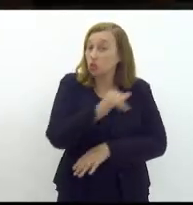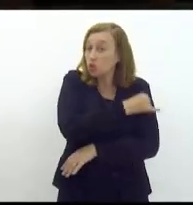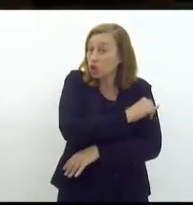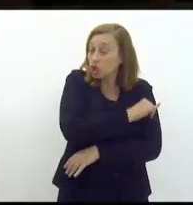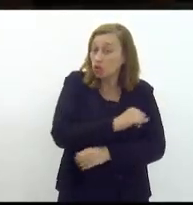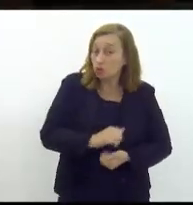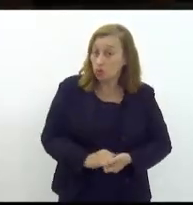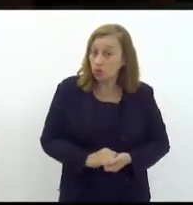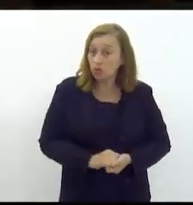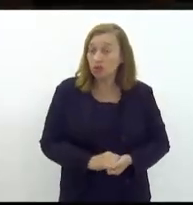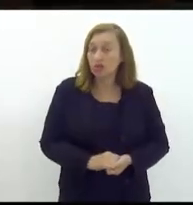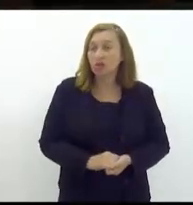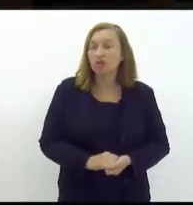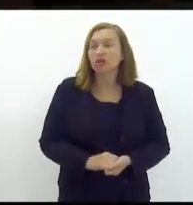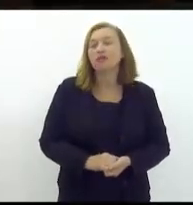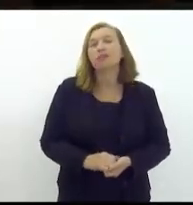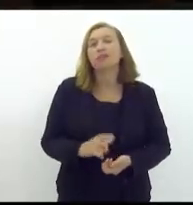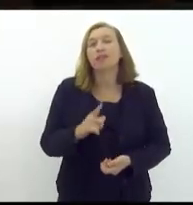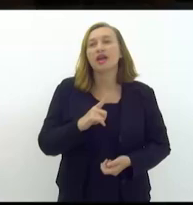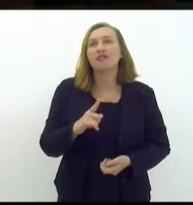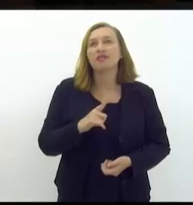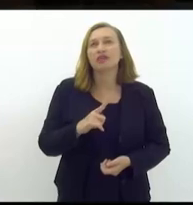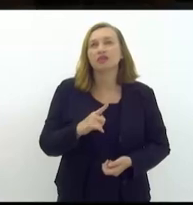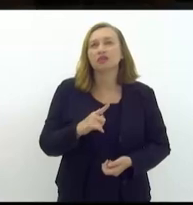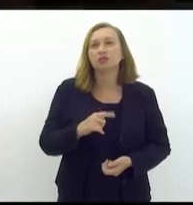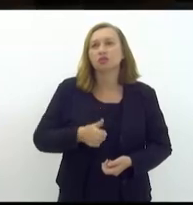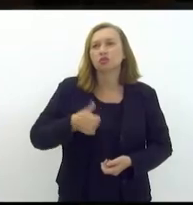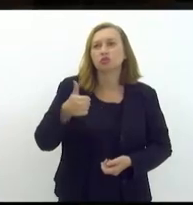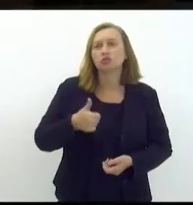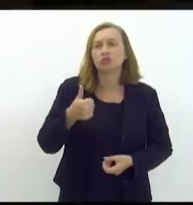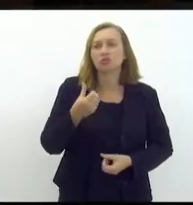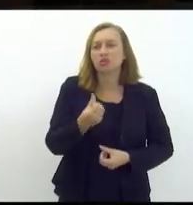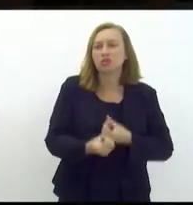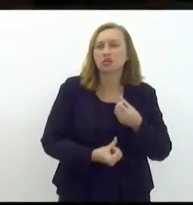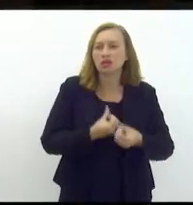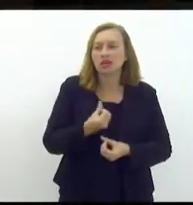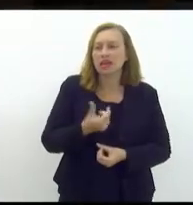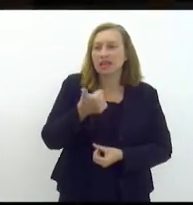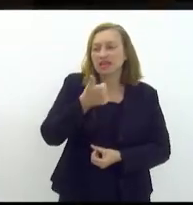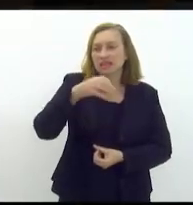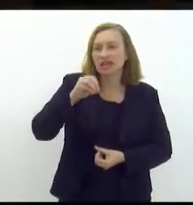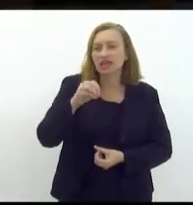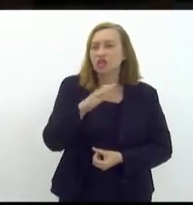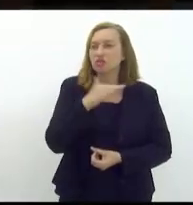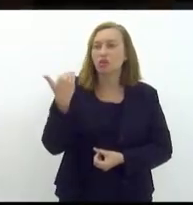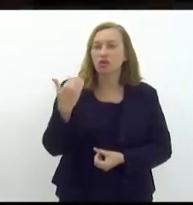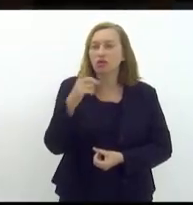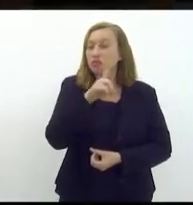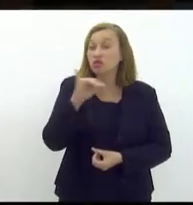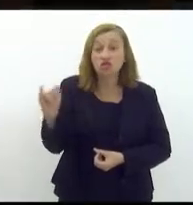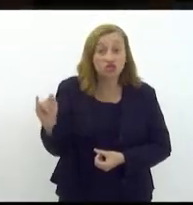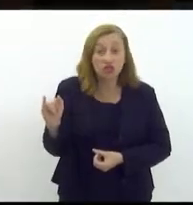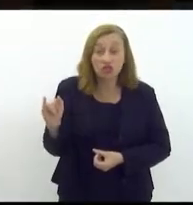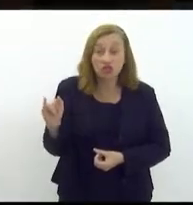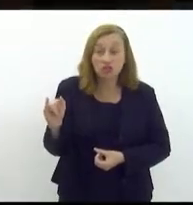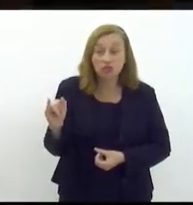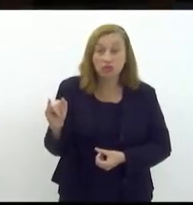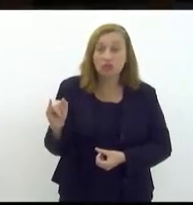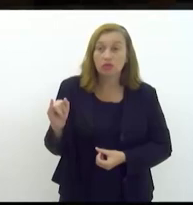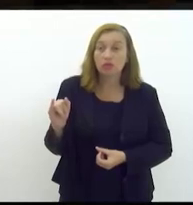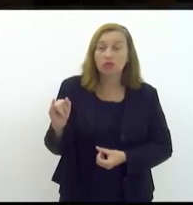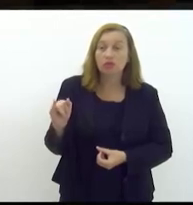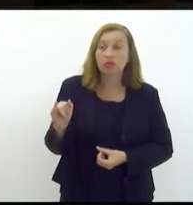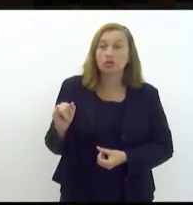de Janeiro a gente teve no primeiro semestre dez assassinatos por dia isso